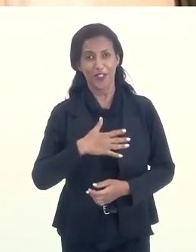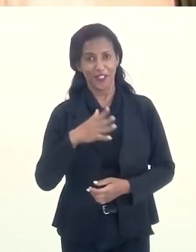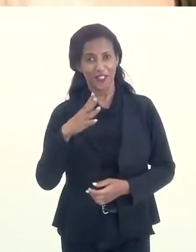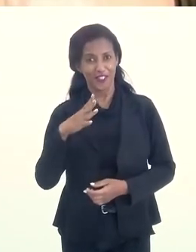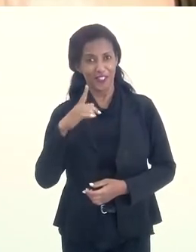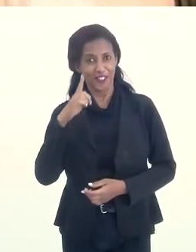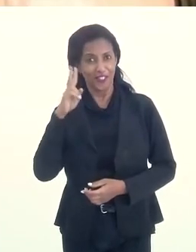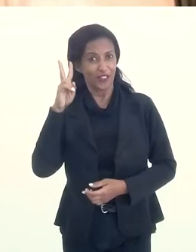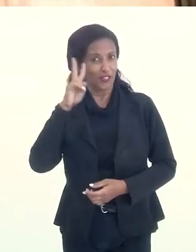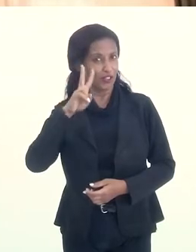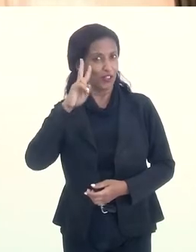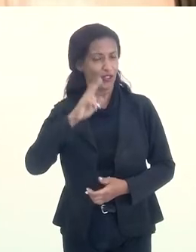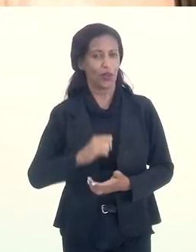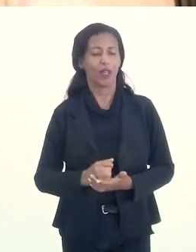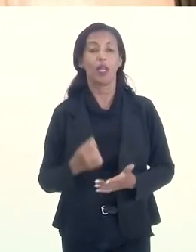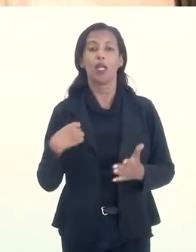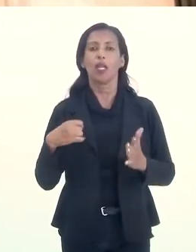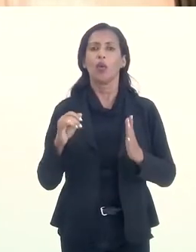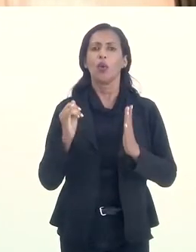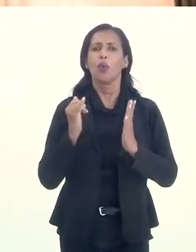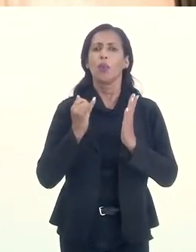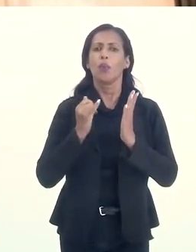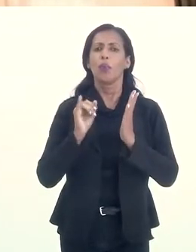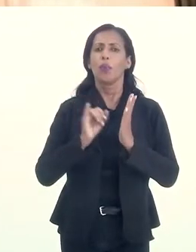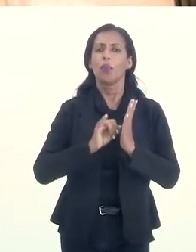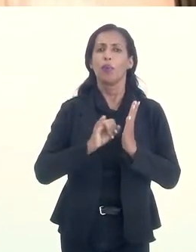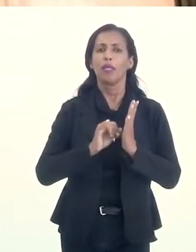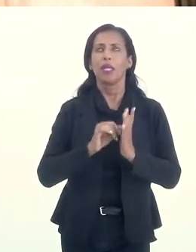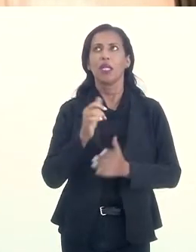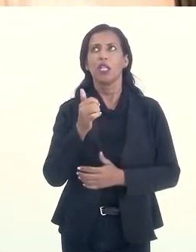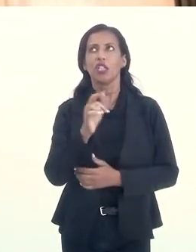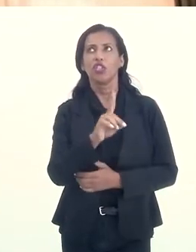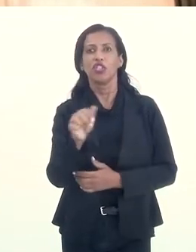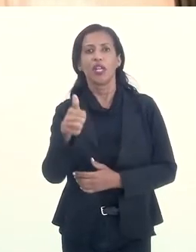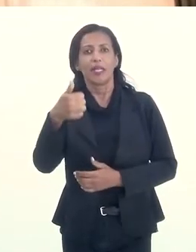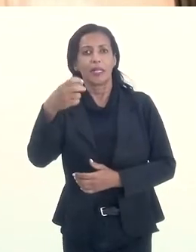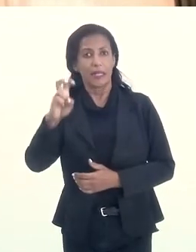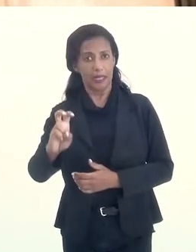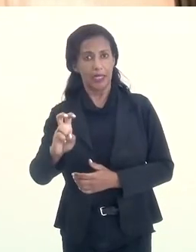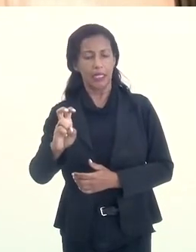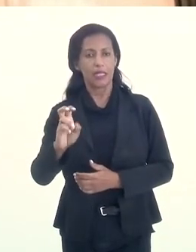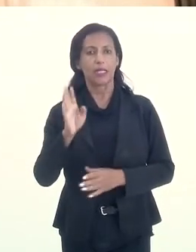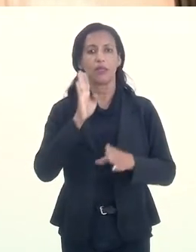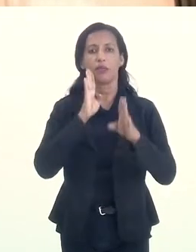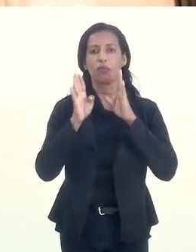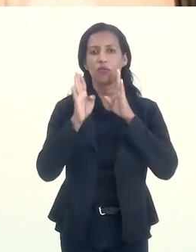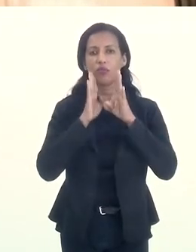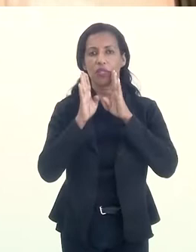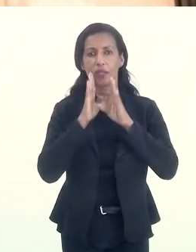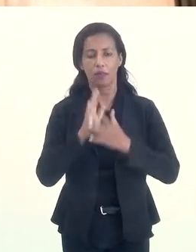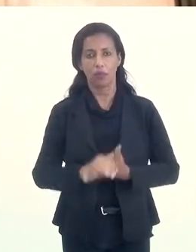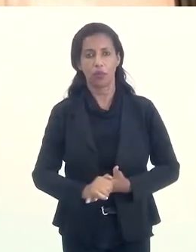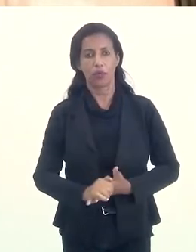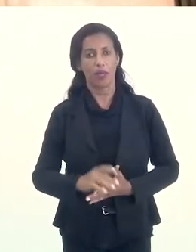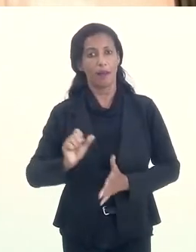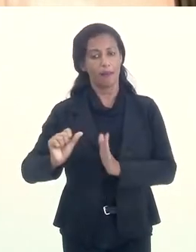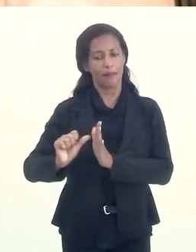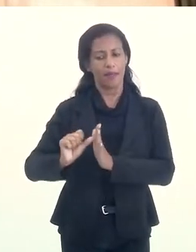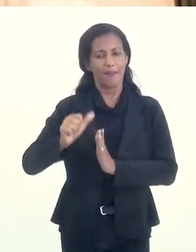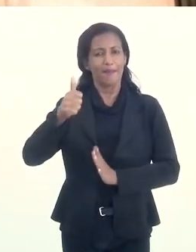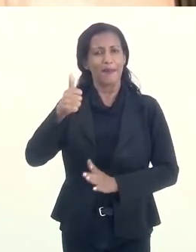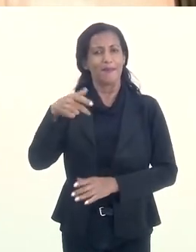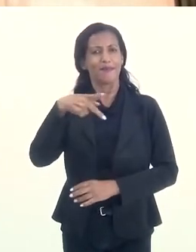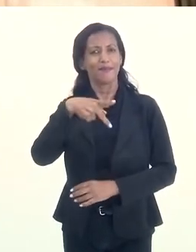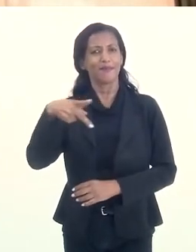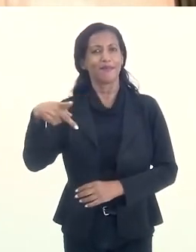de ouvir histórias. Então eu publiquei no dia 15, o dia do mestre, na minha página do Face, uma evocação da minha